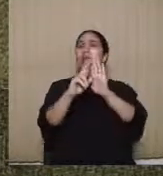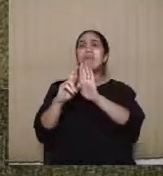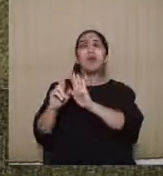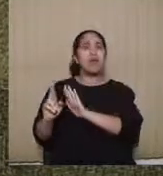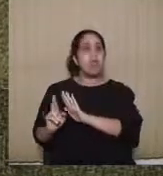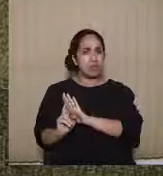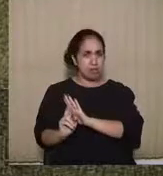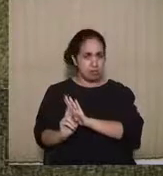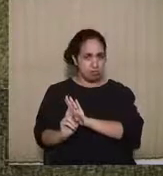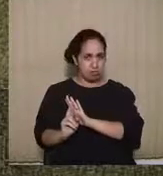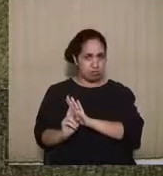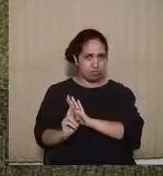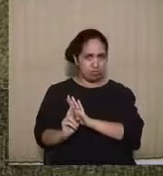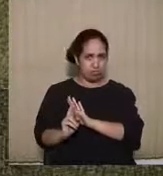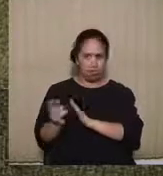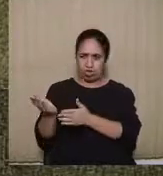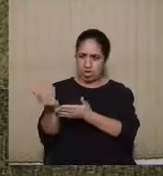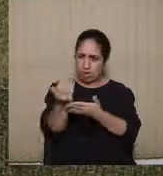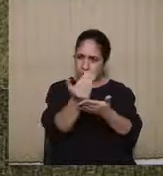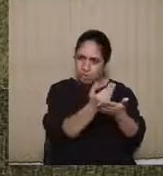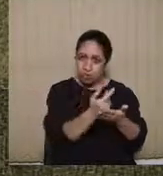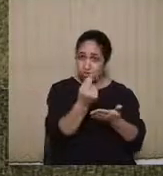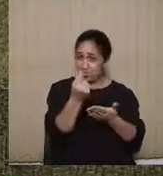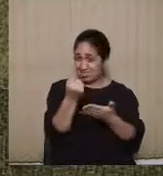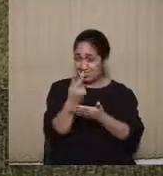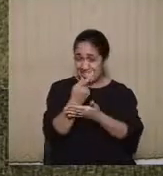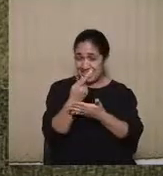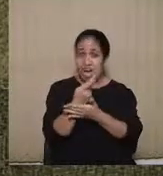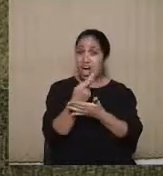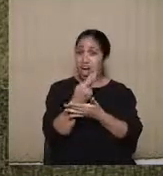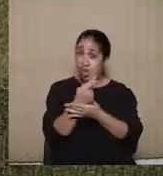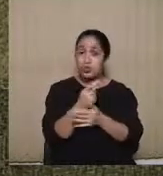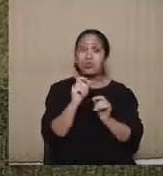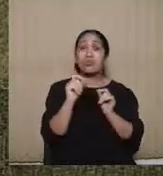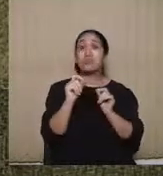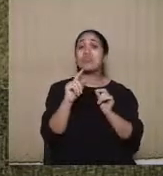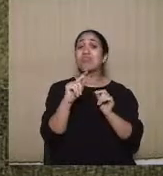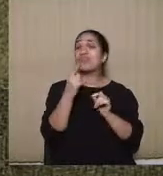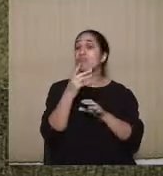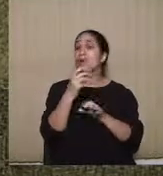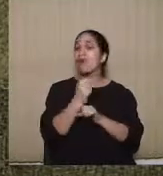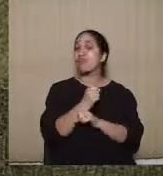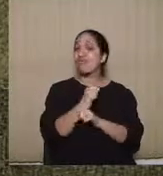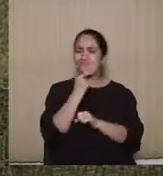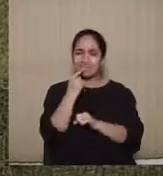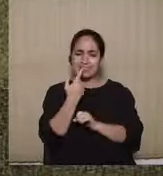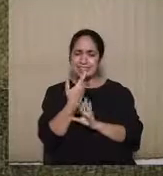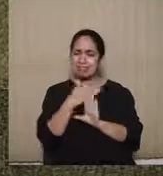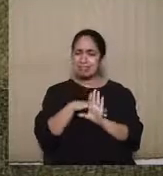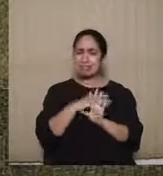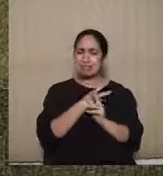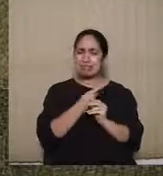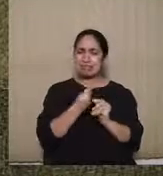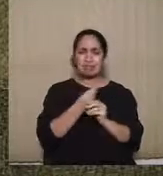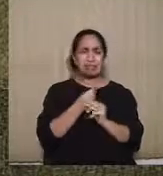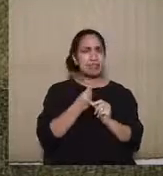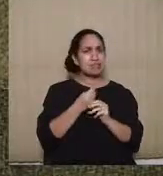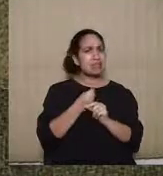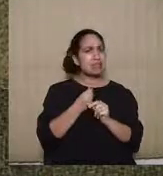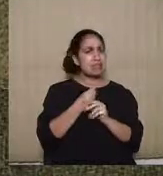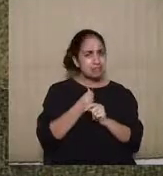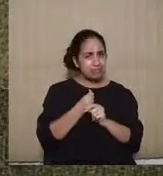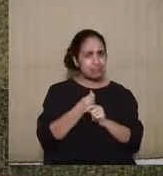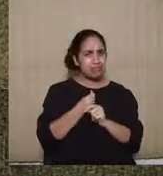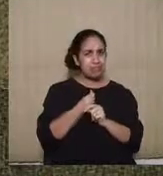por captação e gastos ilícitos, a questão do resultado era um pouco mitigada, preservava principalmente